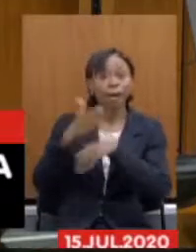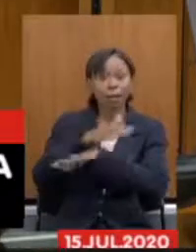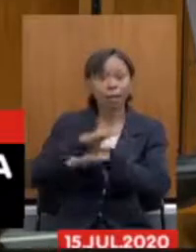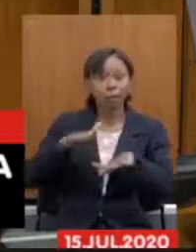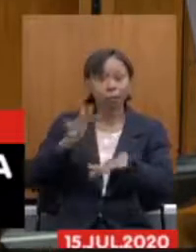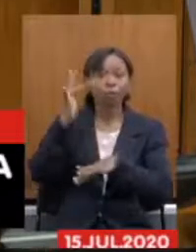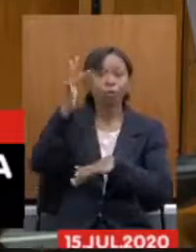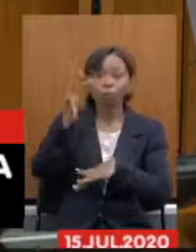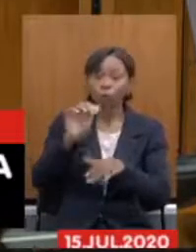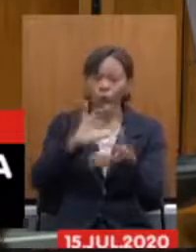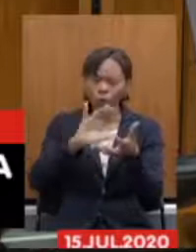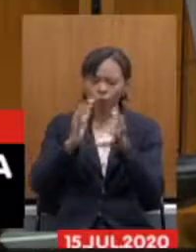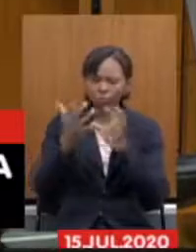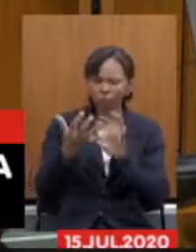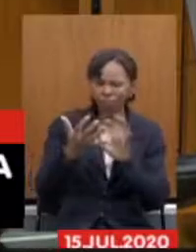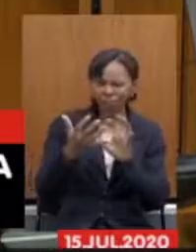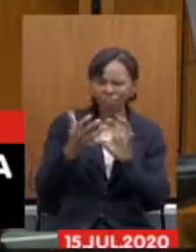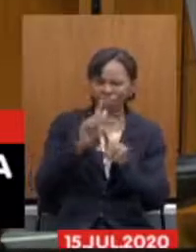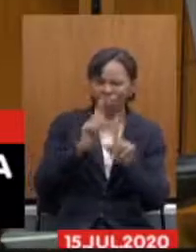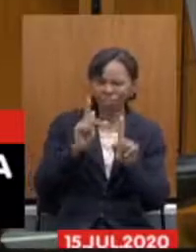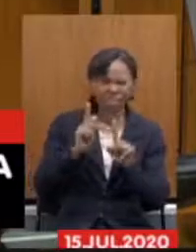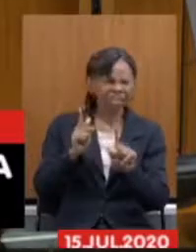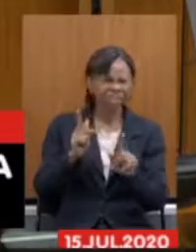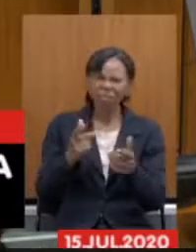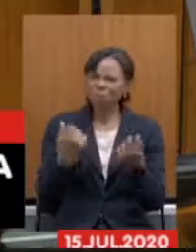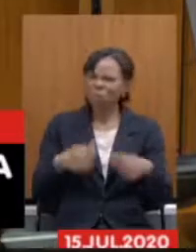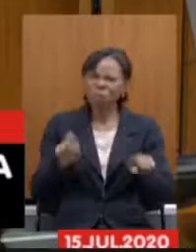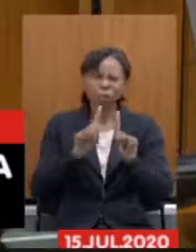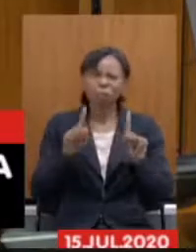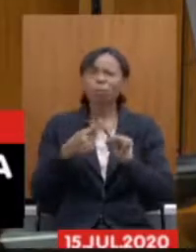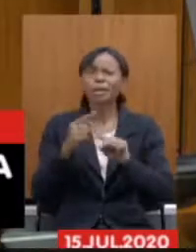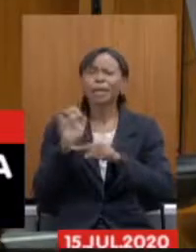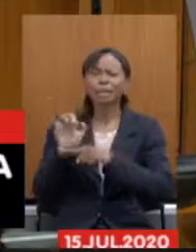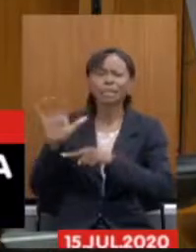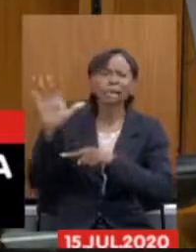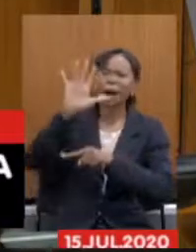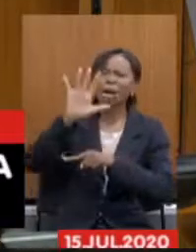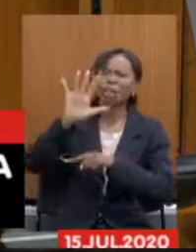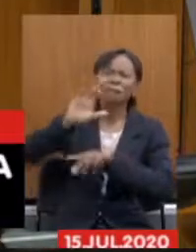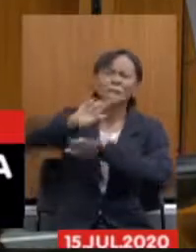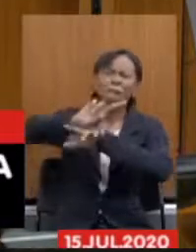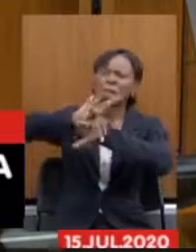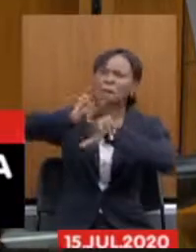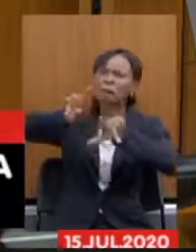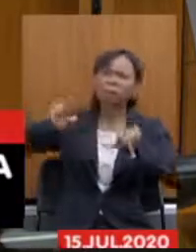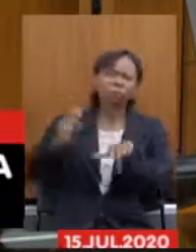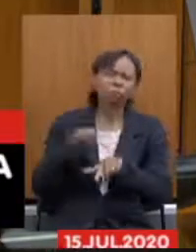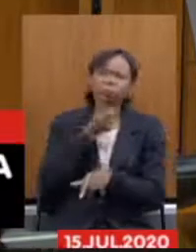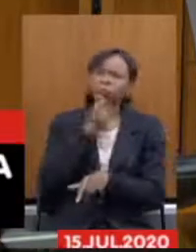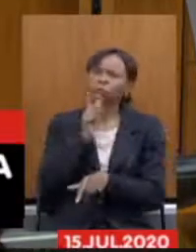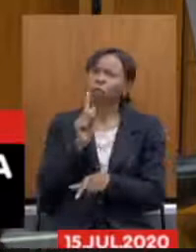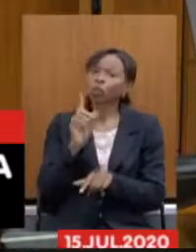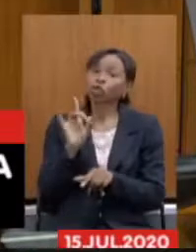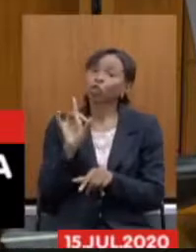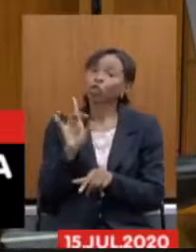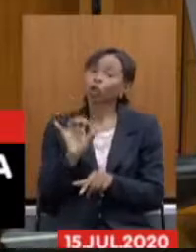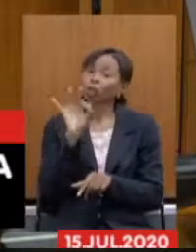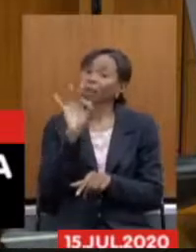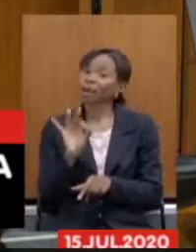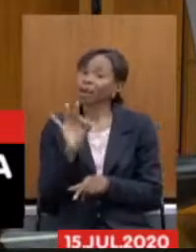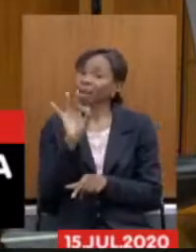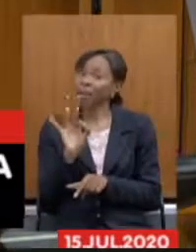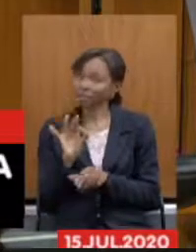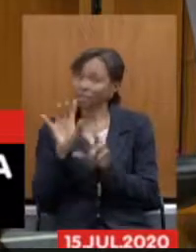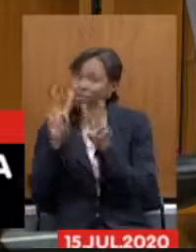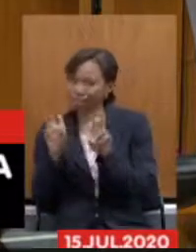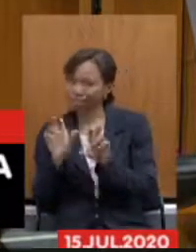reforma enviada por governador é desnecessária porque vários estados não a fizeram só aumentaram a alíquota devemos fazer um debate sério